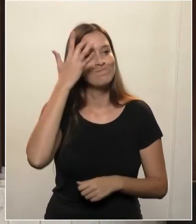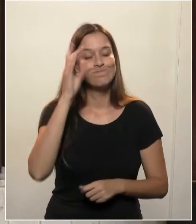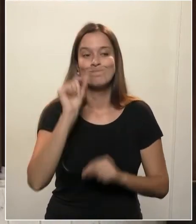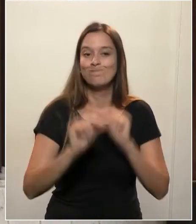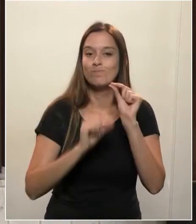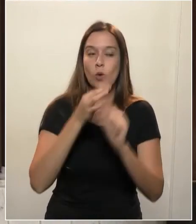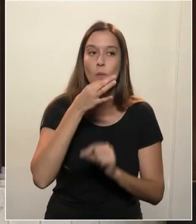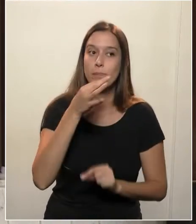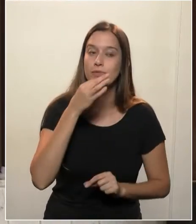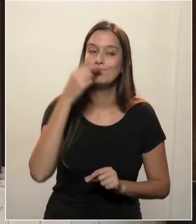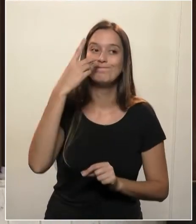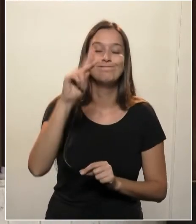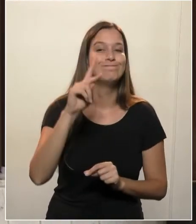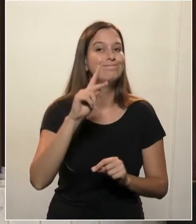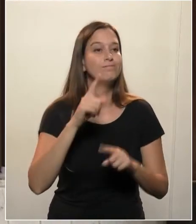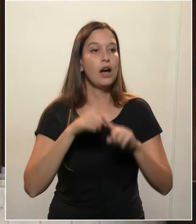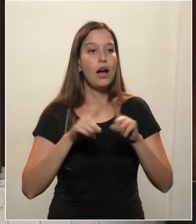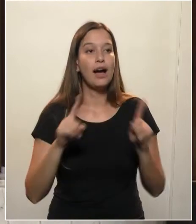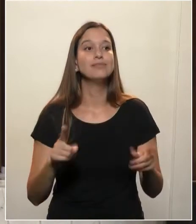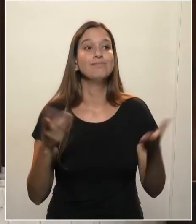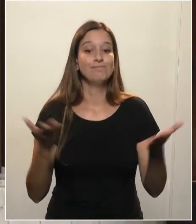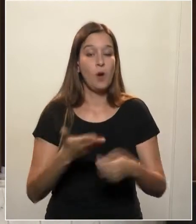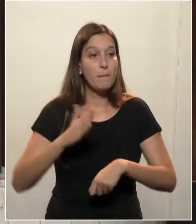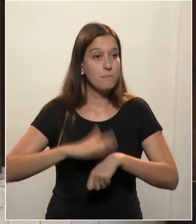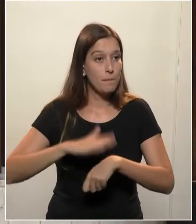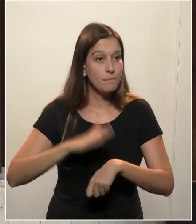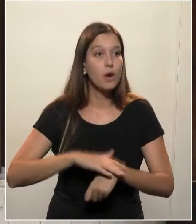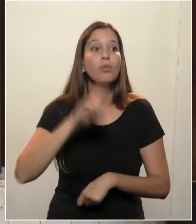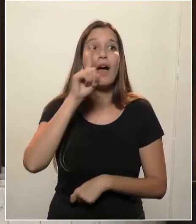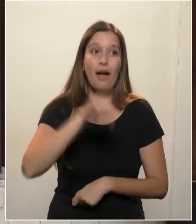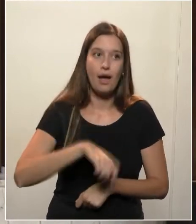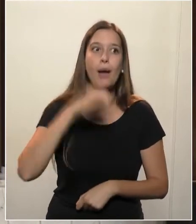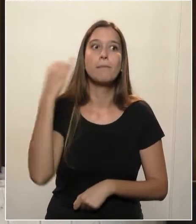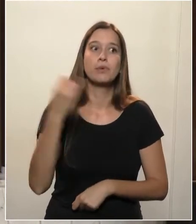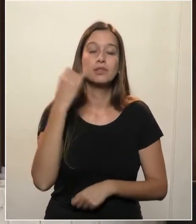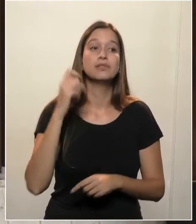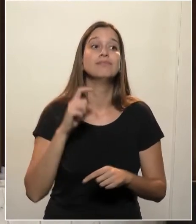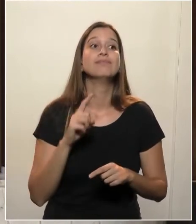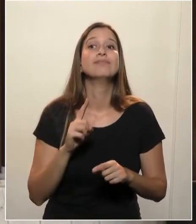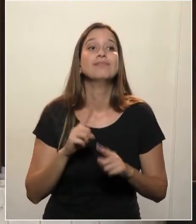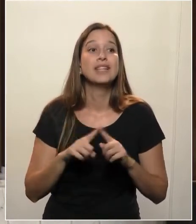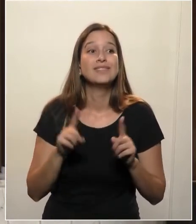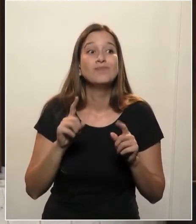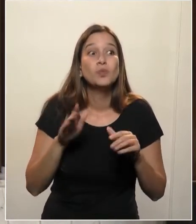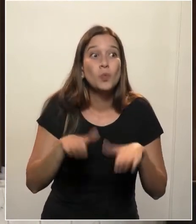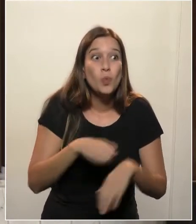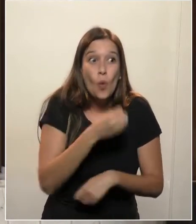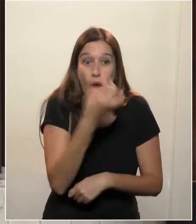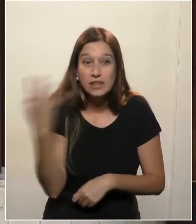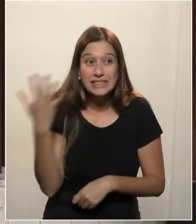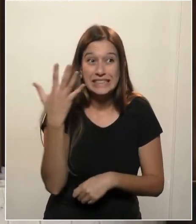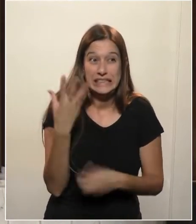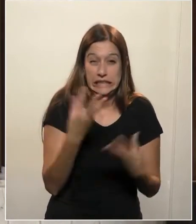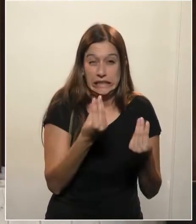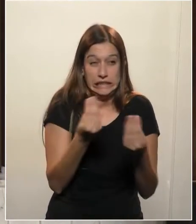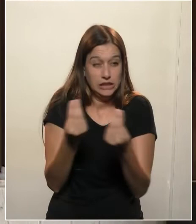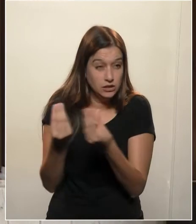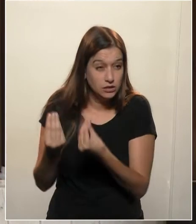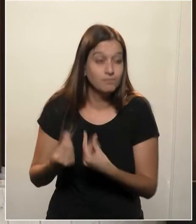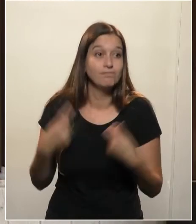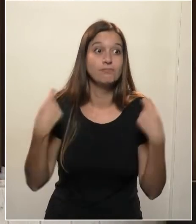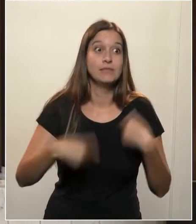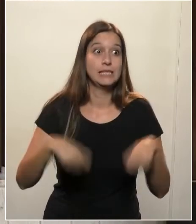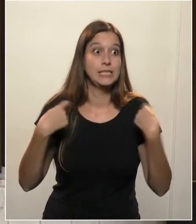nesse primeiro momento era importante. A hora que você tiver a epidemia com um número enorme de casos, você tem que tratar todos os